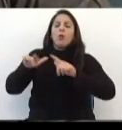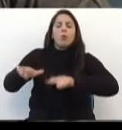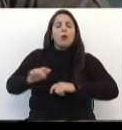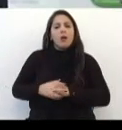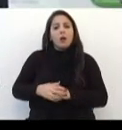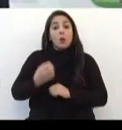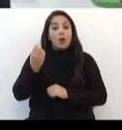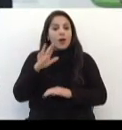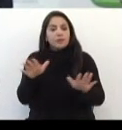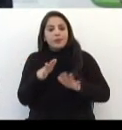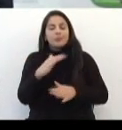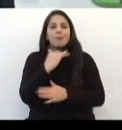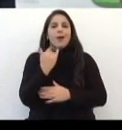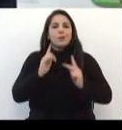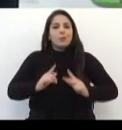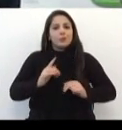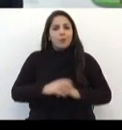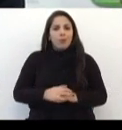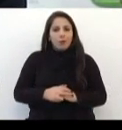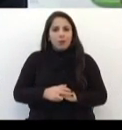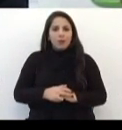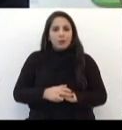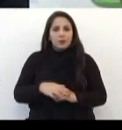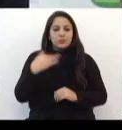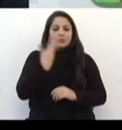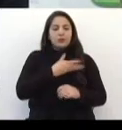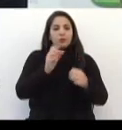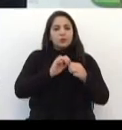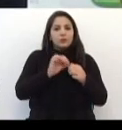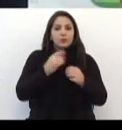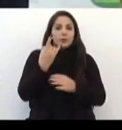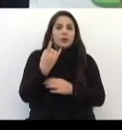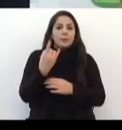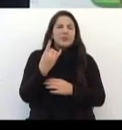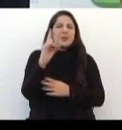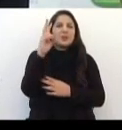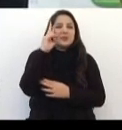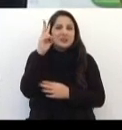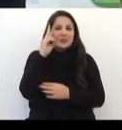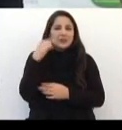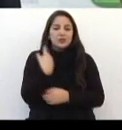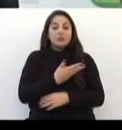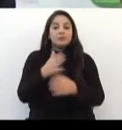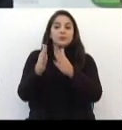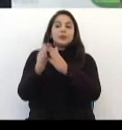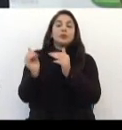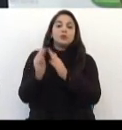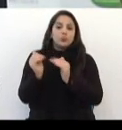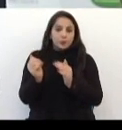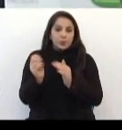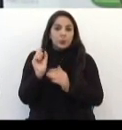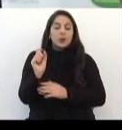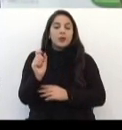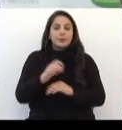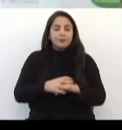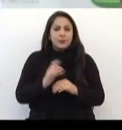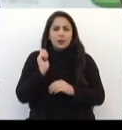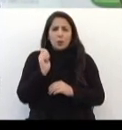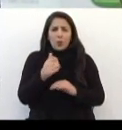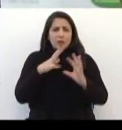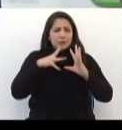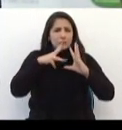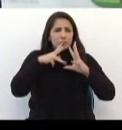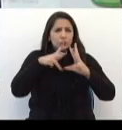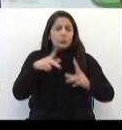dia É isso Nós fizemos aqui A última segunda-feira Uma cobrança Quase que Da maioria Dos senhores